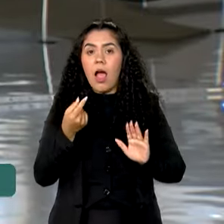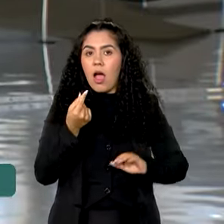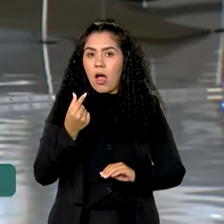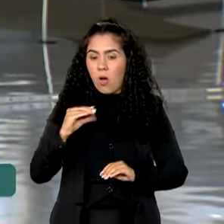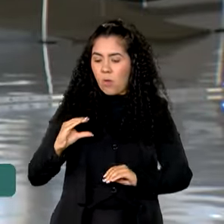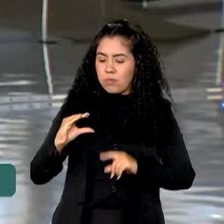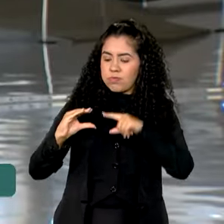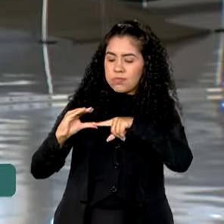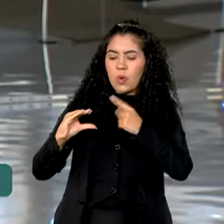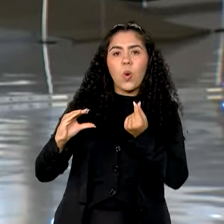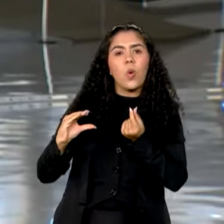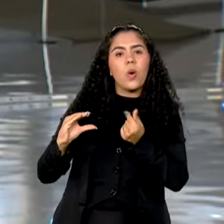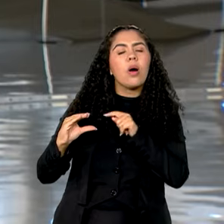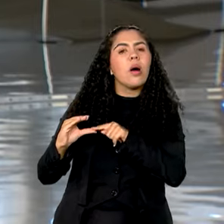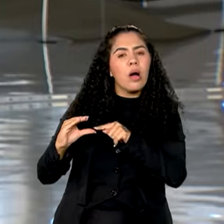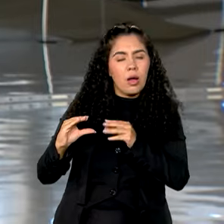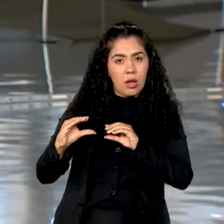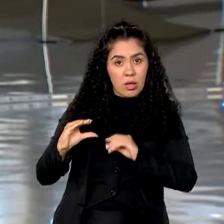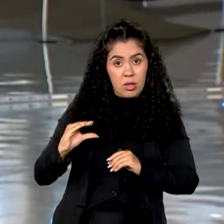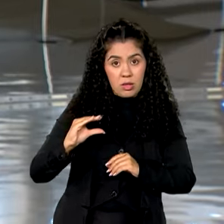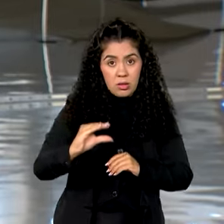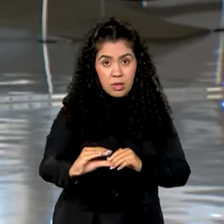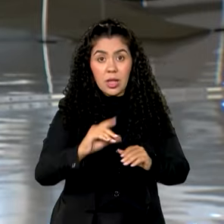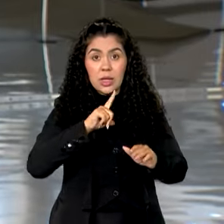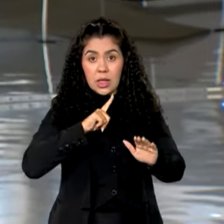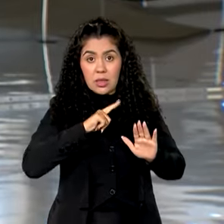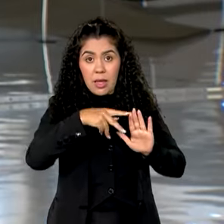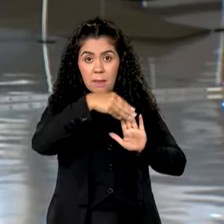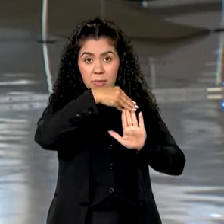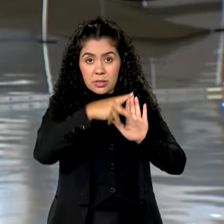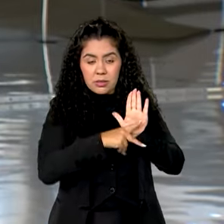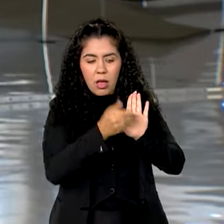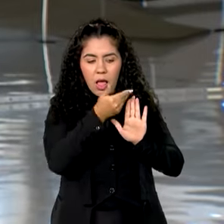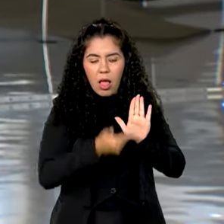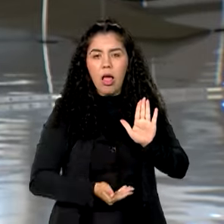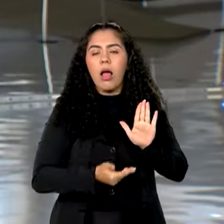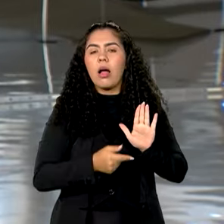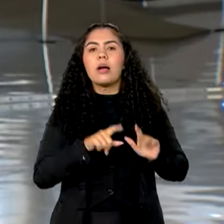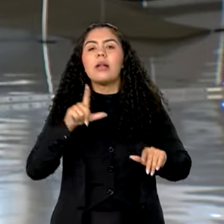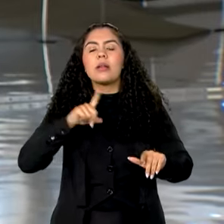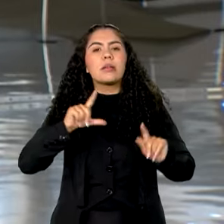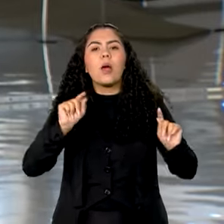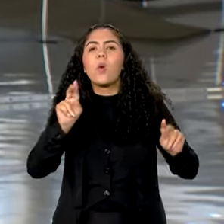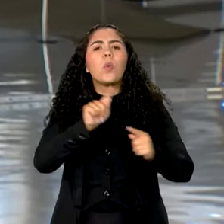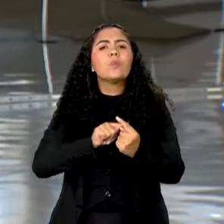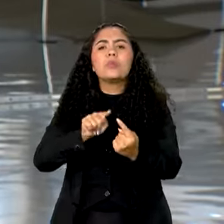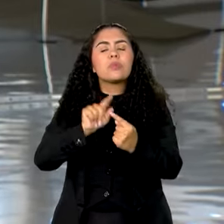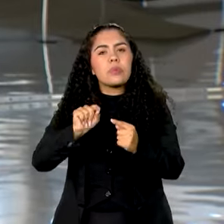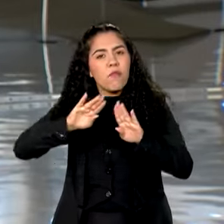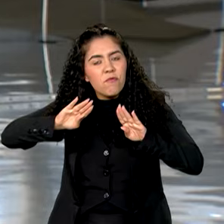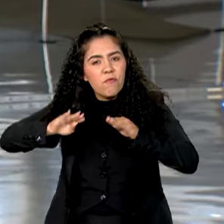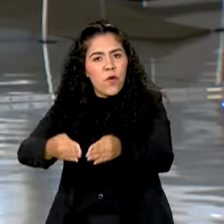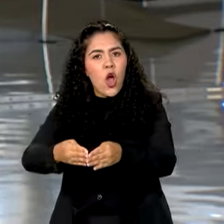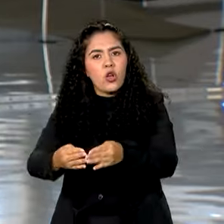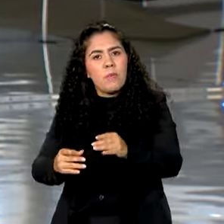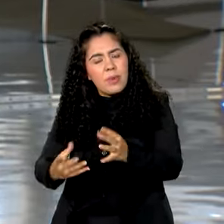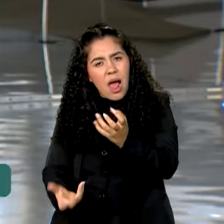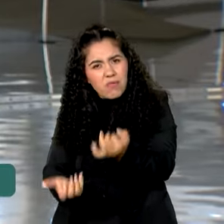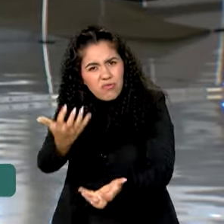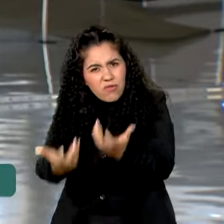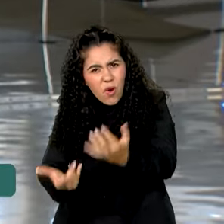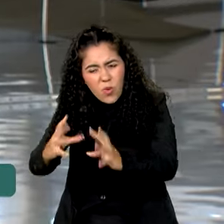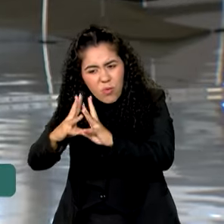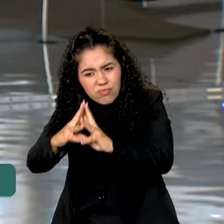está previsto nessa medida provisória vai ser empregado para combater os focos de incêndio, também para combater a